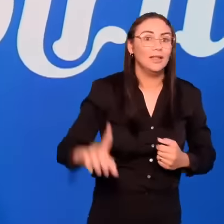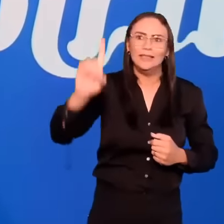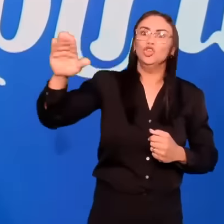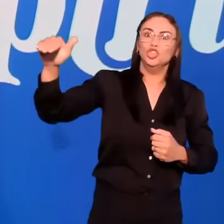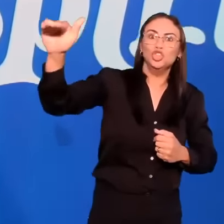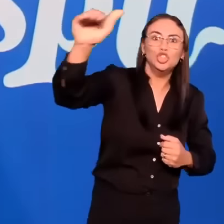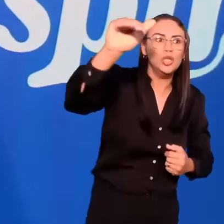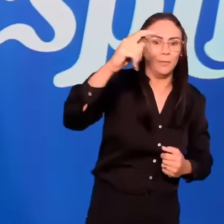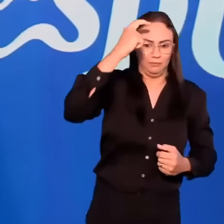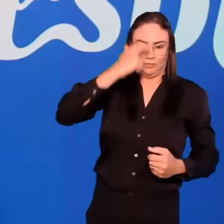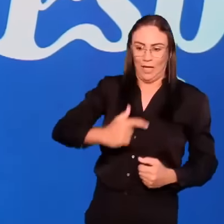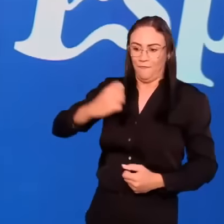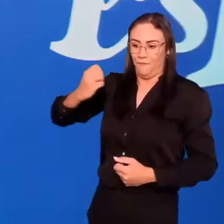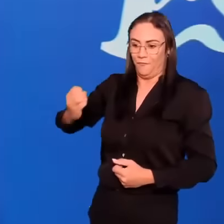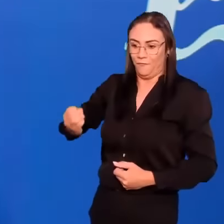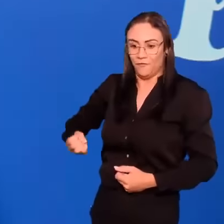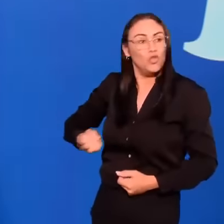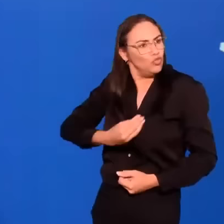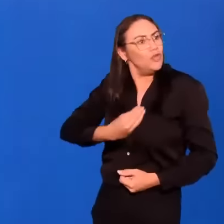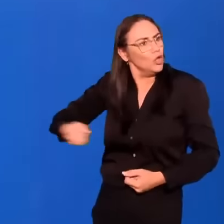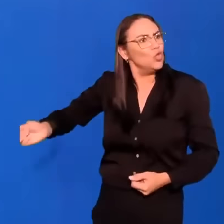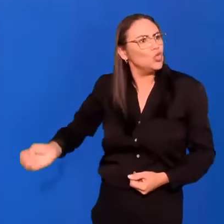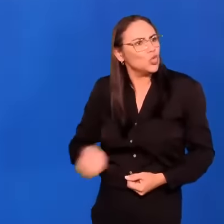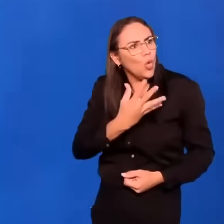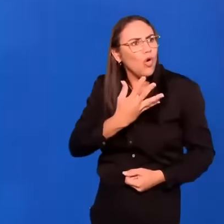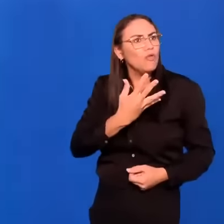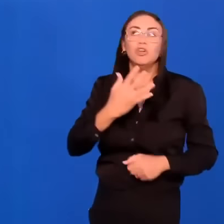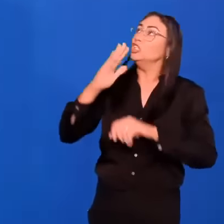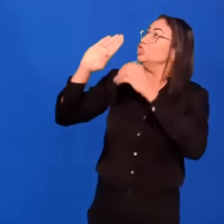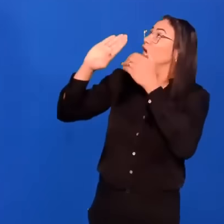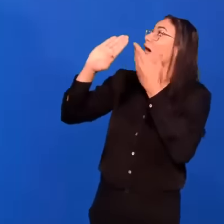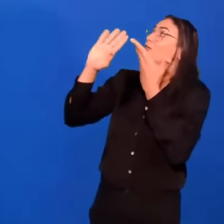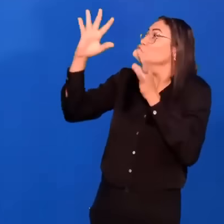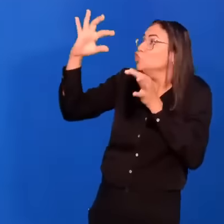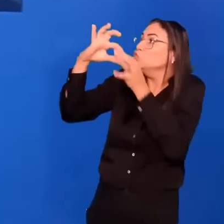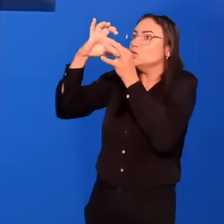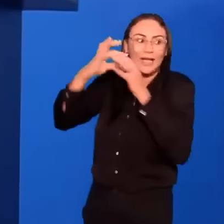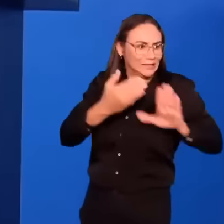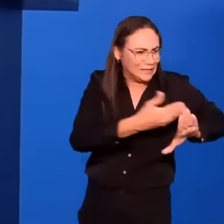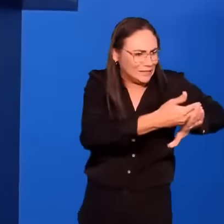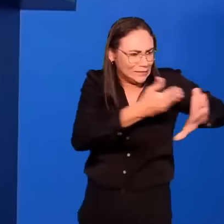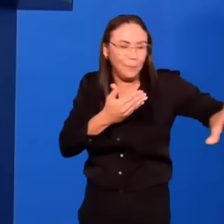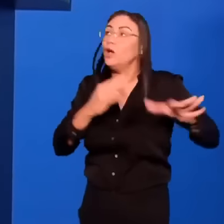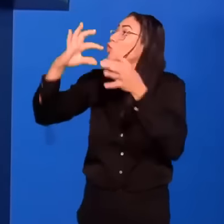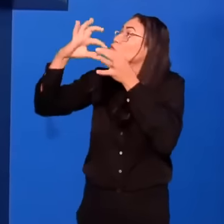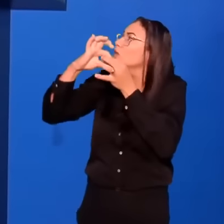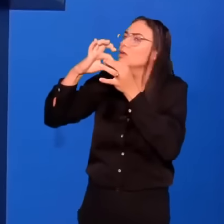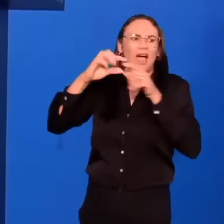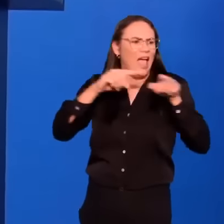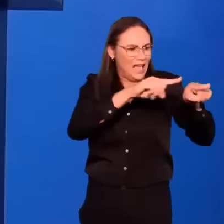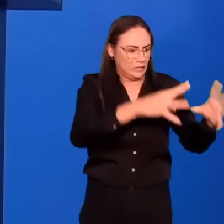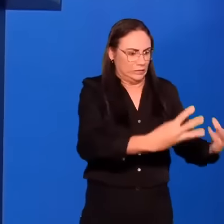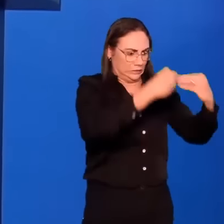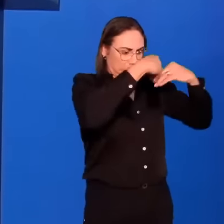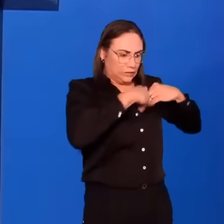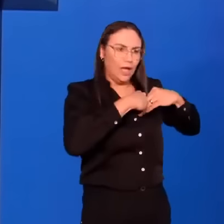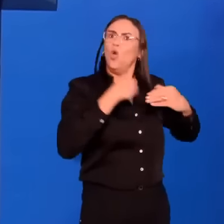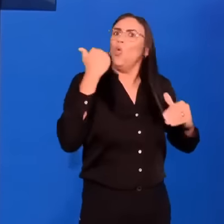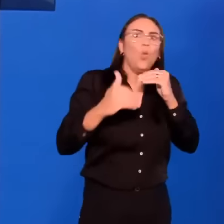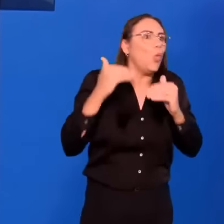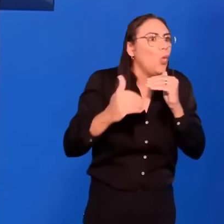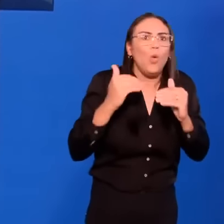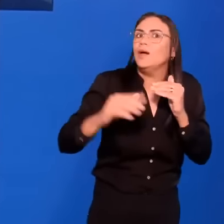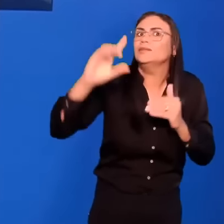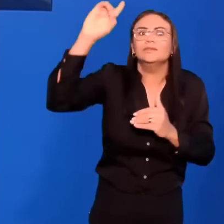a nova vida. O chamado é para ser separado, justo, santo. E a imoralidade sexual não se encaixa na